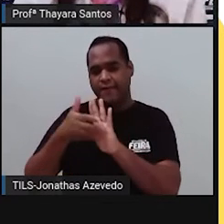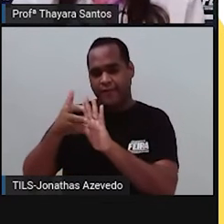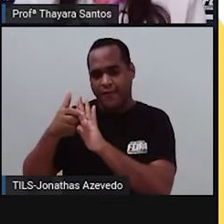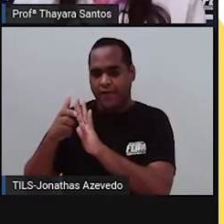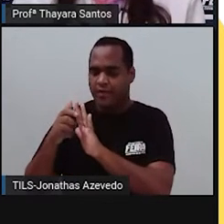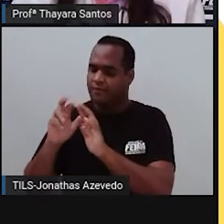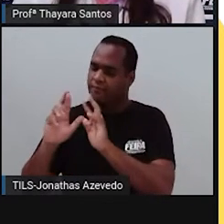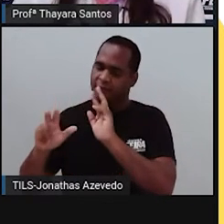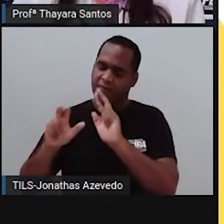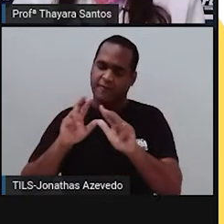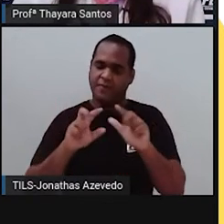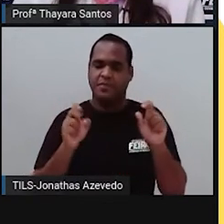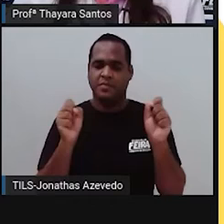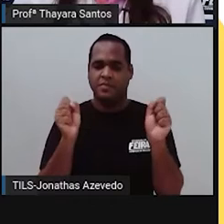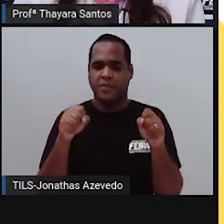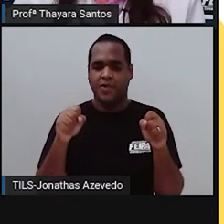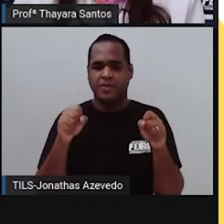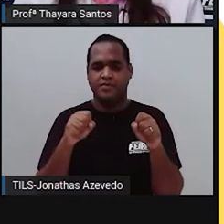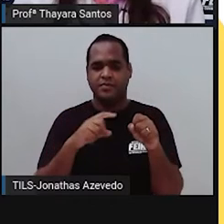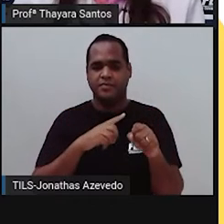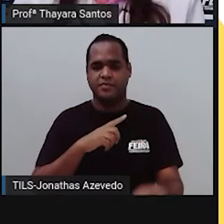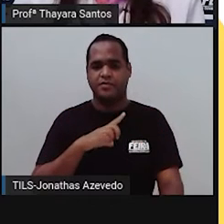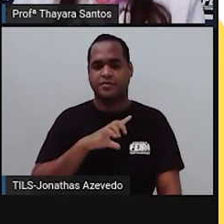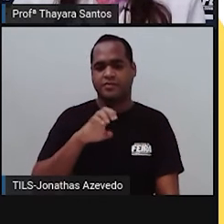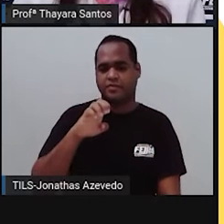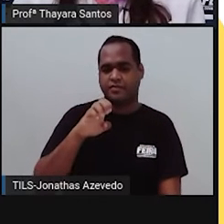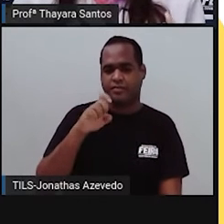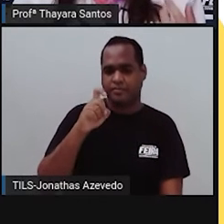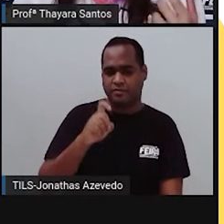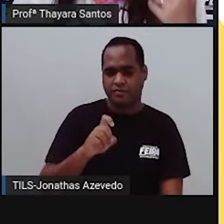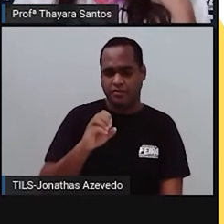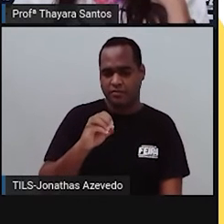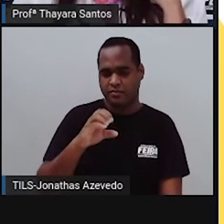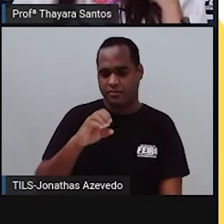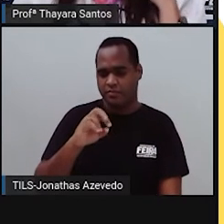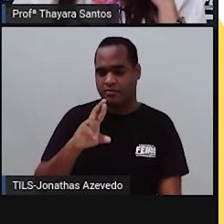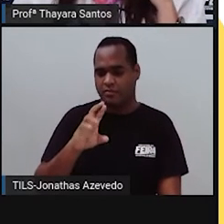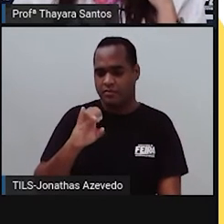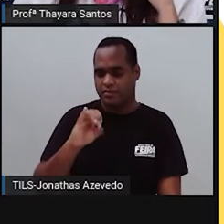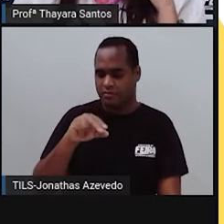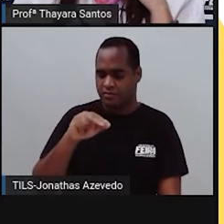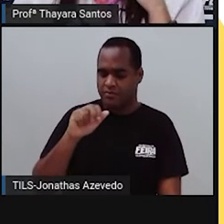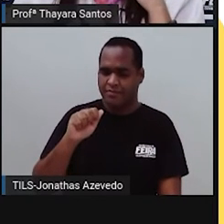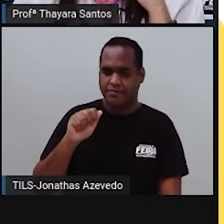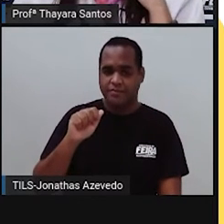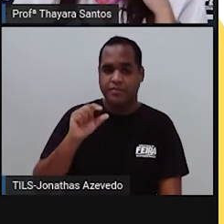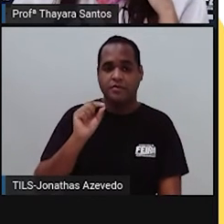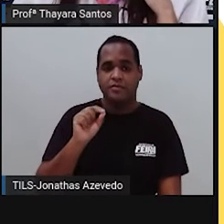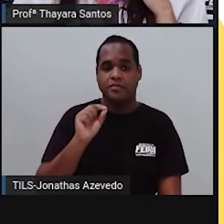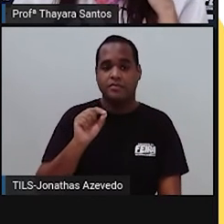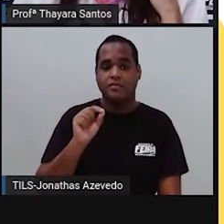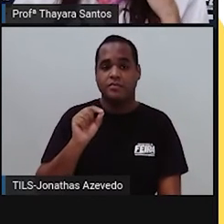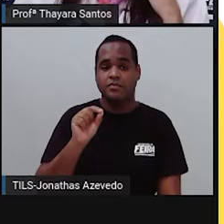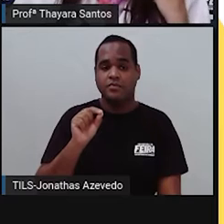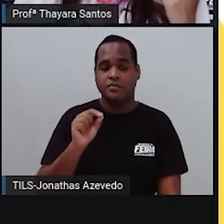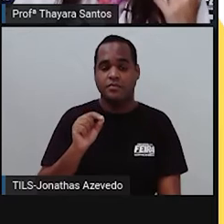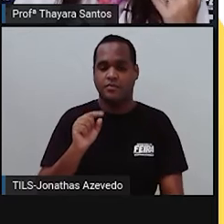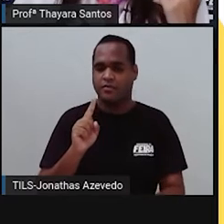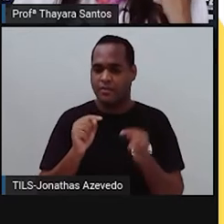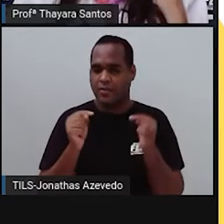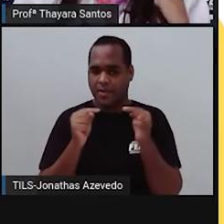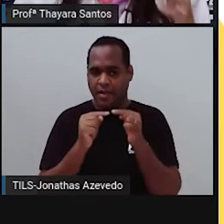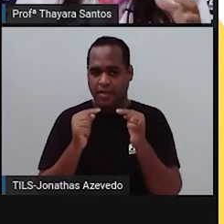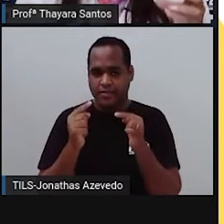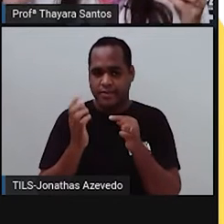externo, a gente chama de glândulas exócrinas. Como, por exemplo, as glândulas que a gente tem lacrimais.